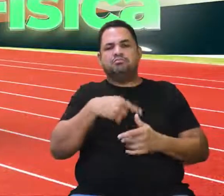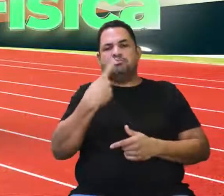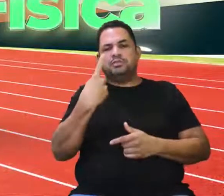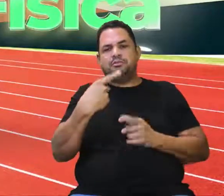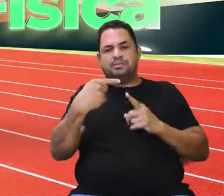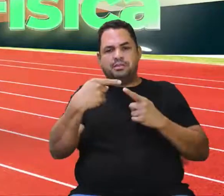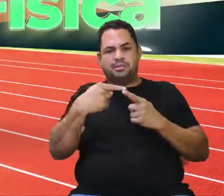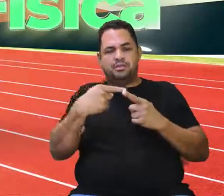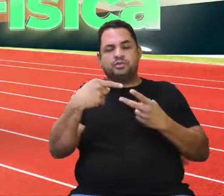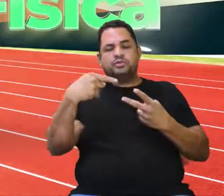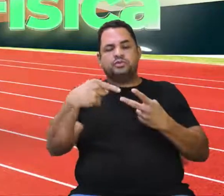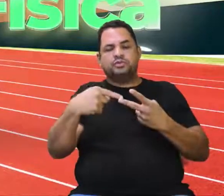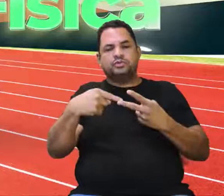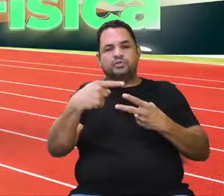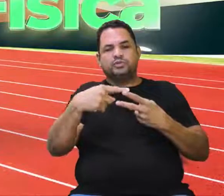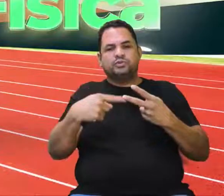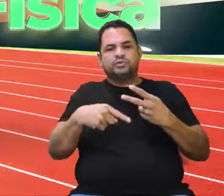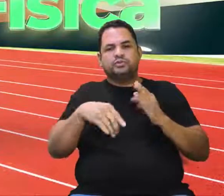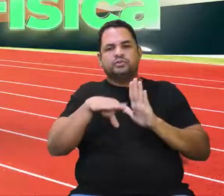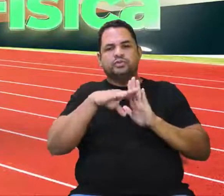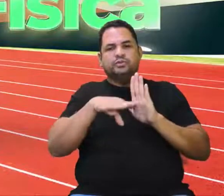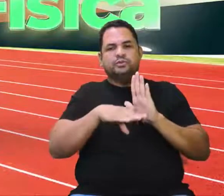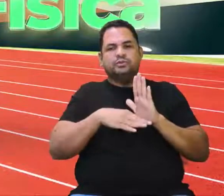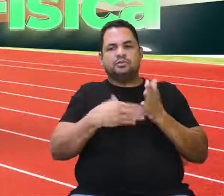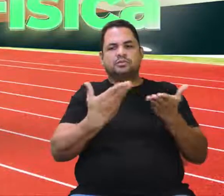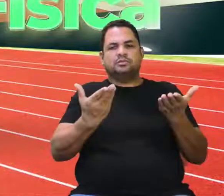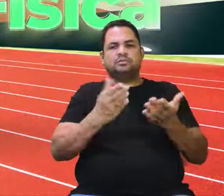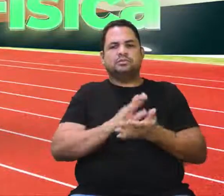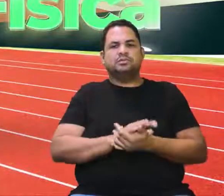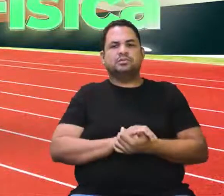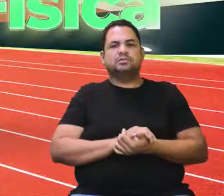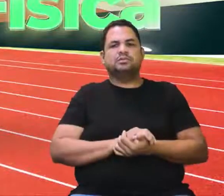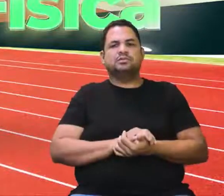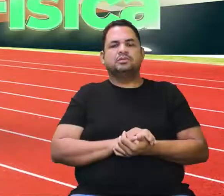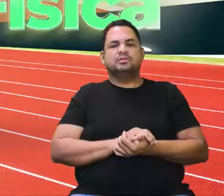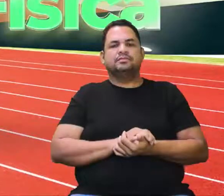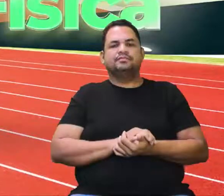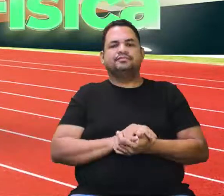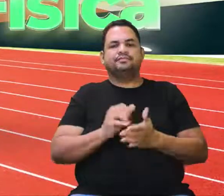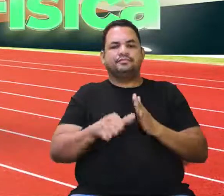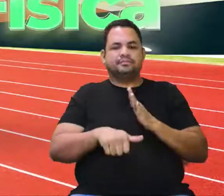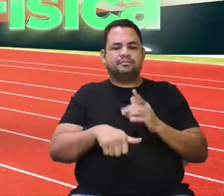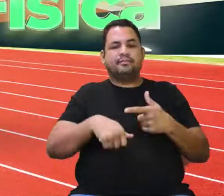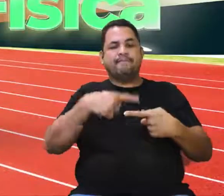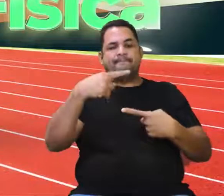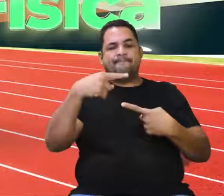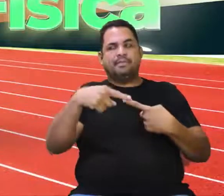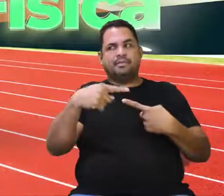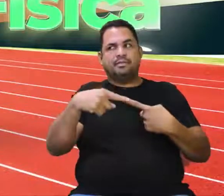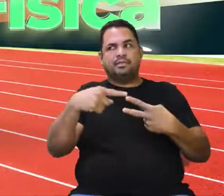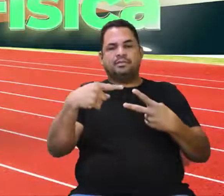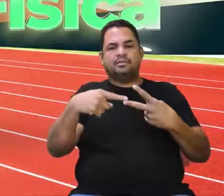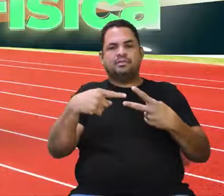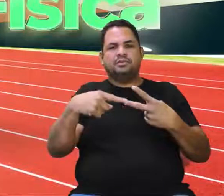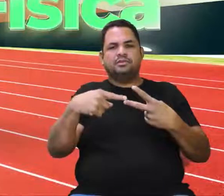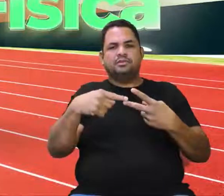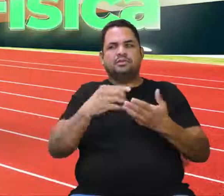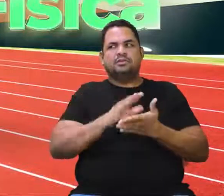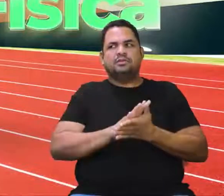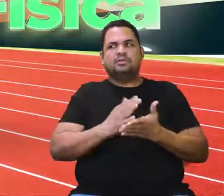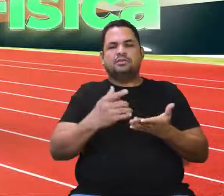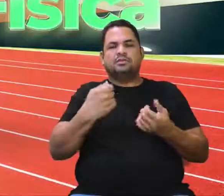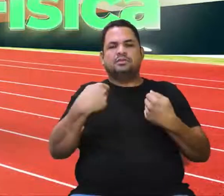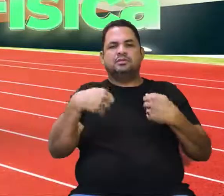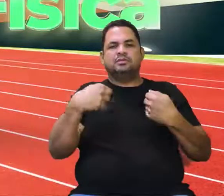Então, essa primeira questão, para eu responder ela, vai estar associada aí ao primeiro e ao segundo tópico. Então,